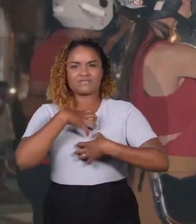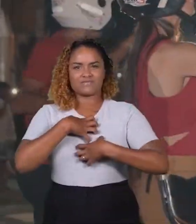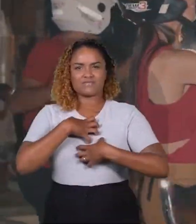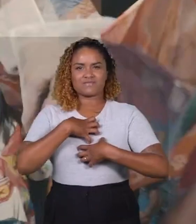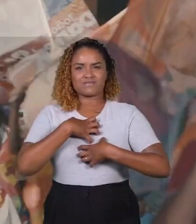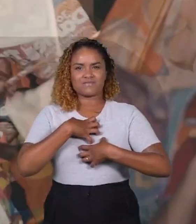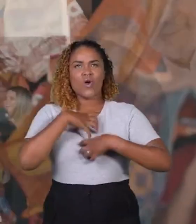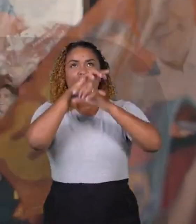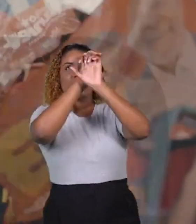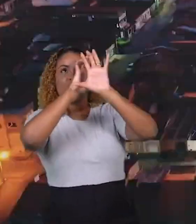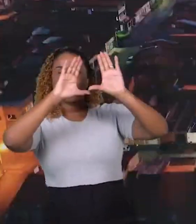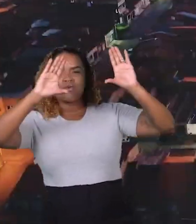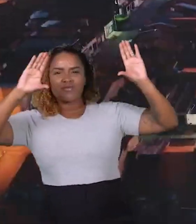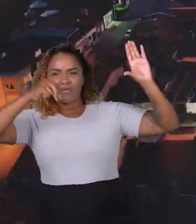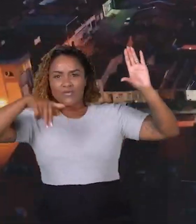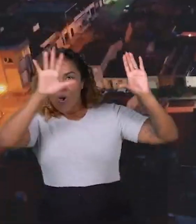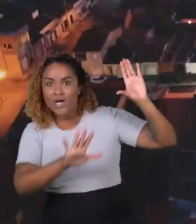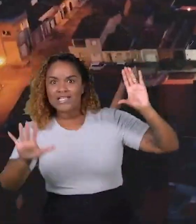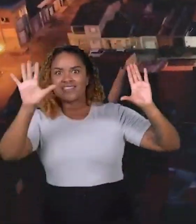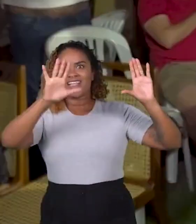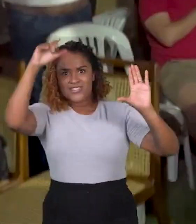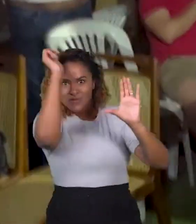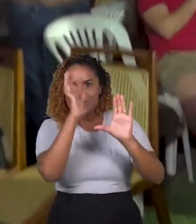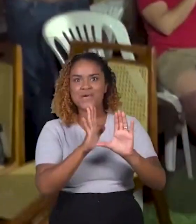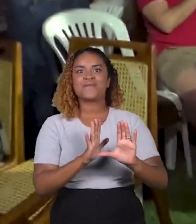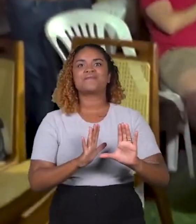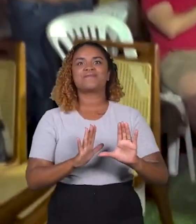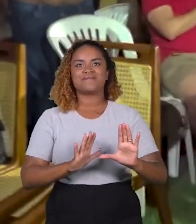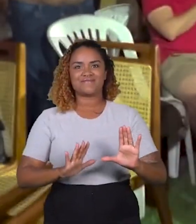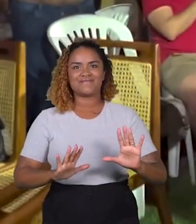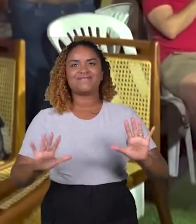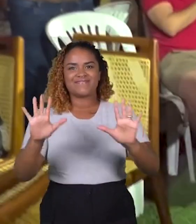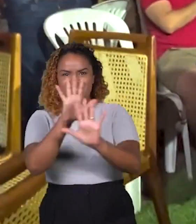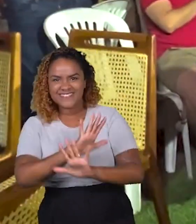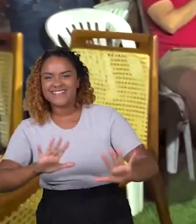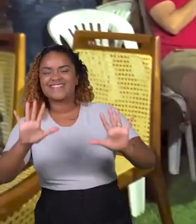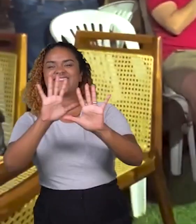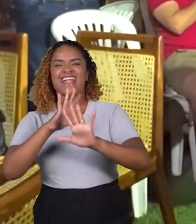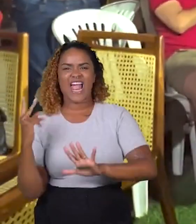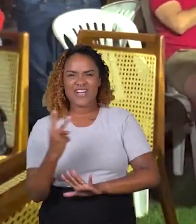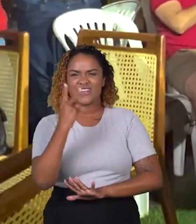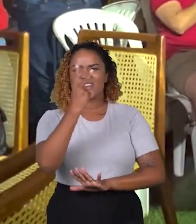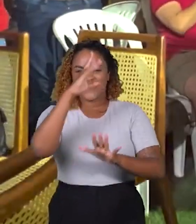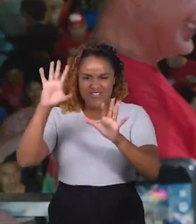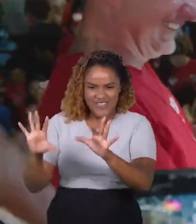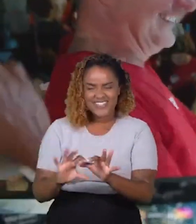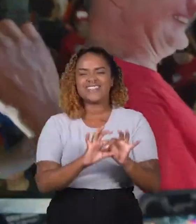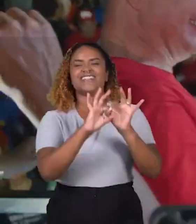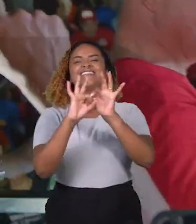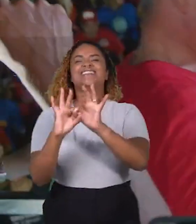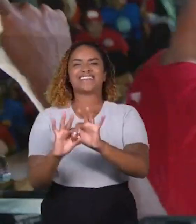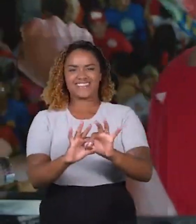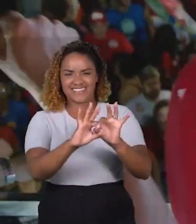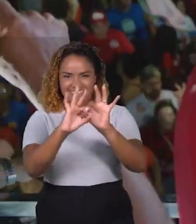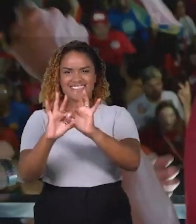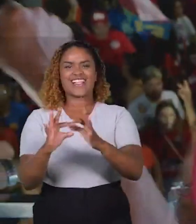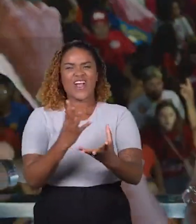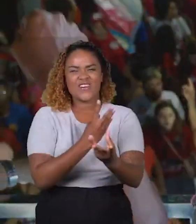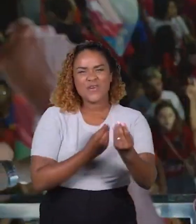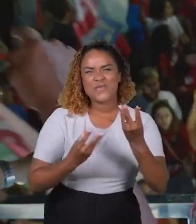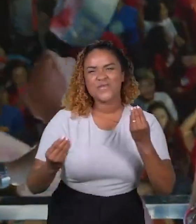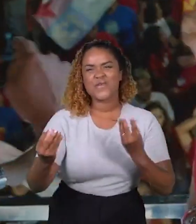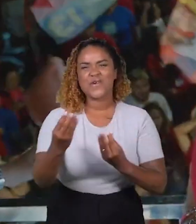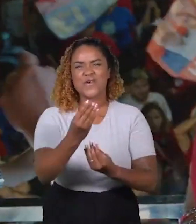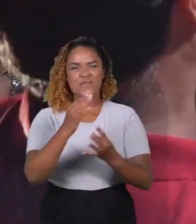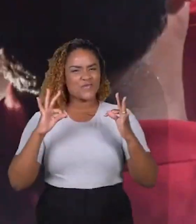no céu do Nordeste e do Brasil. Nossa vitória é plural, é coletiva, é